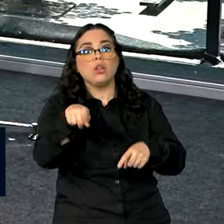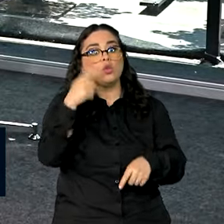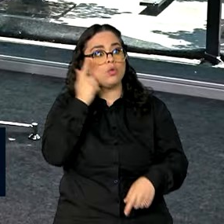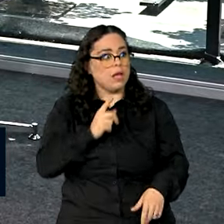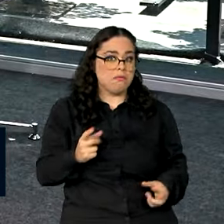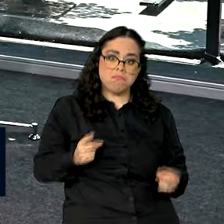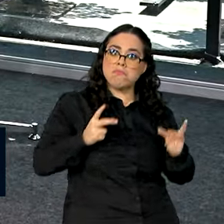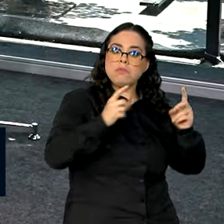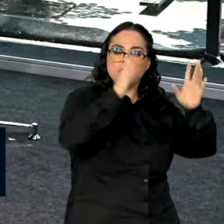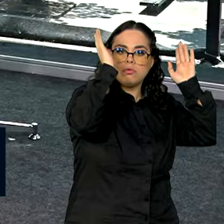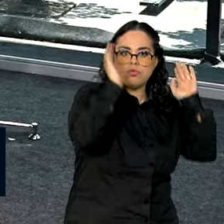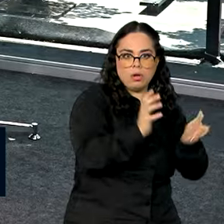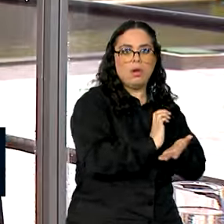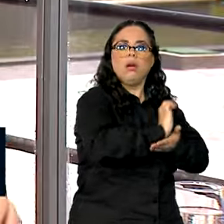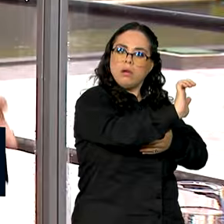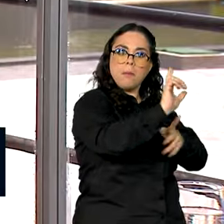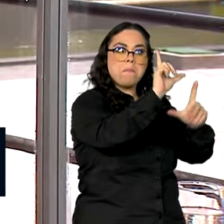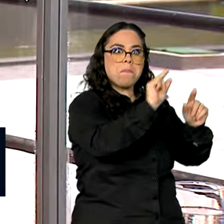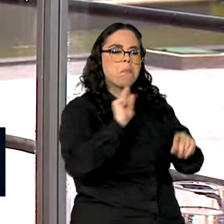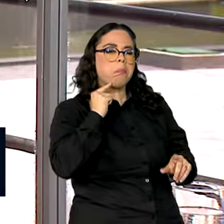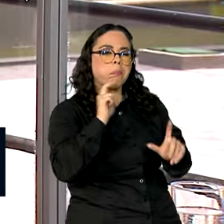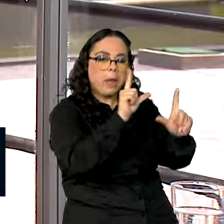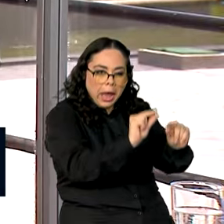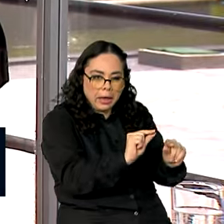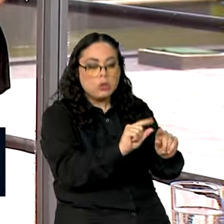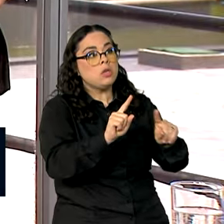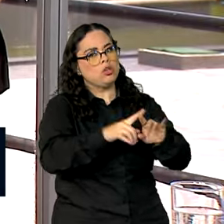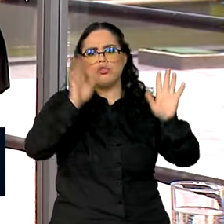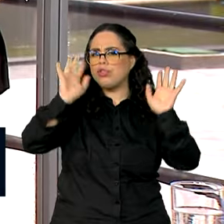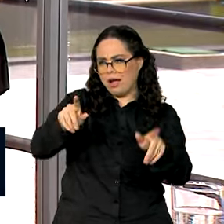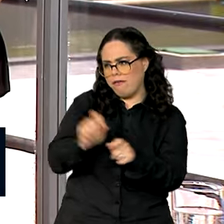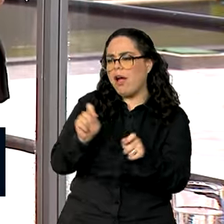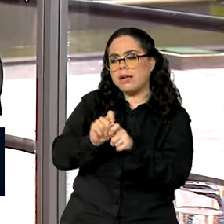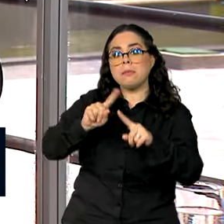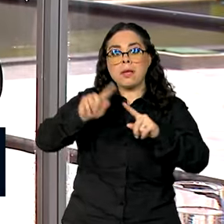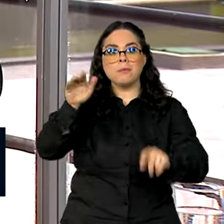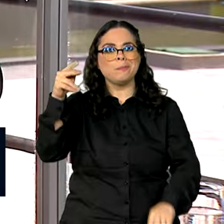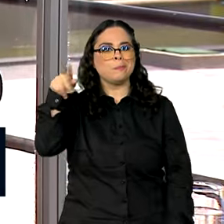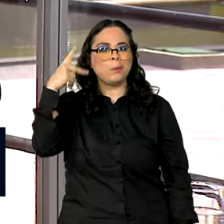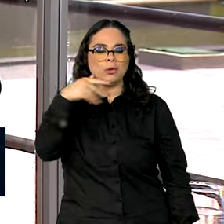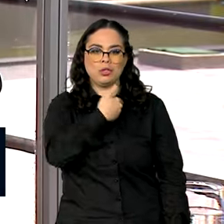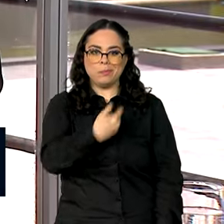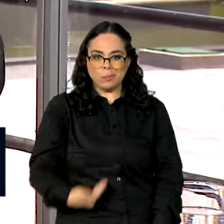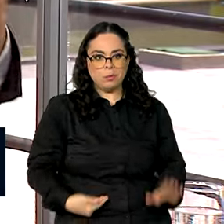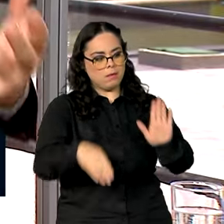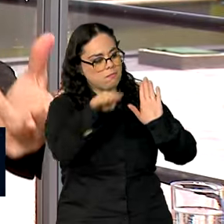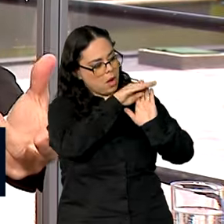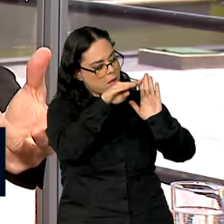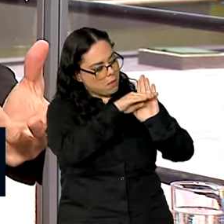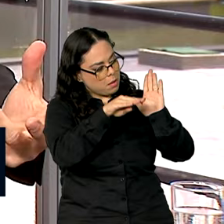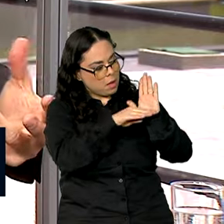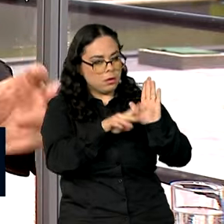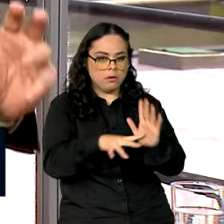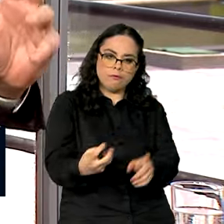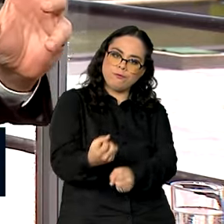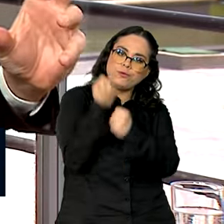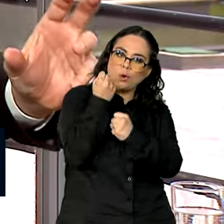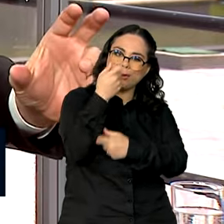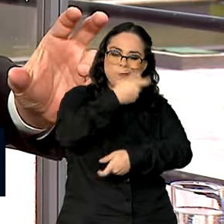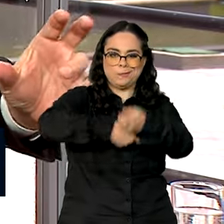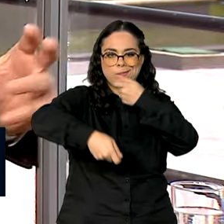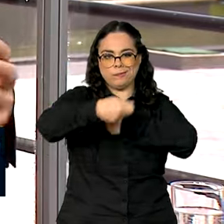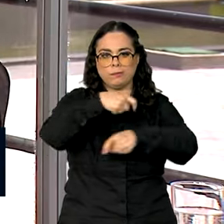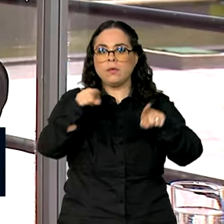polêmico. Já exportamos parte desse combustível, mas com todo esse conjunto de políticas públicas, será muito mais vigorosa essa economia. E